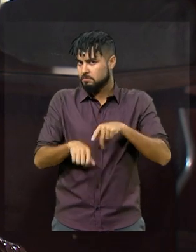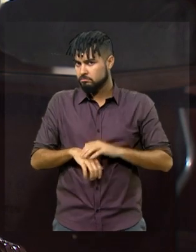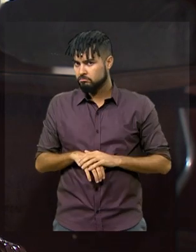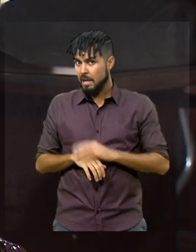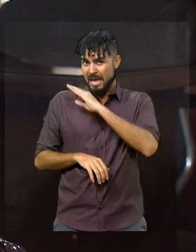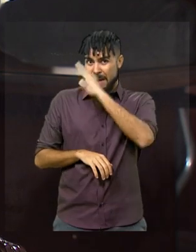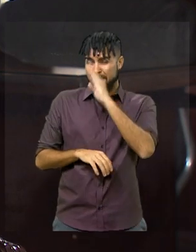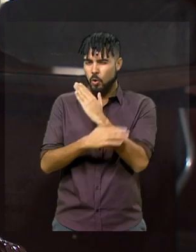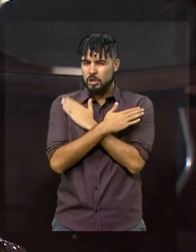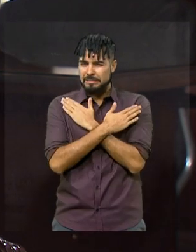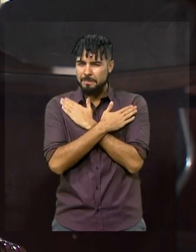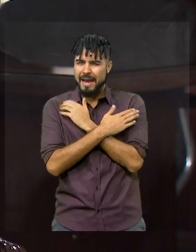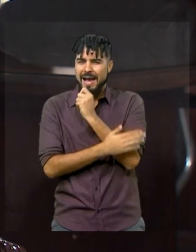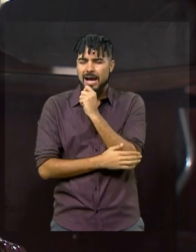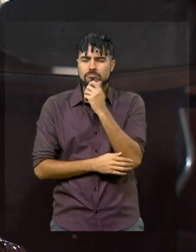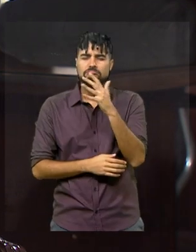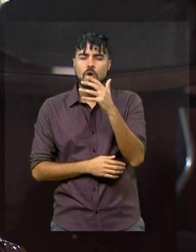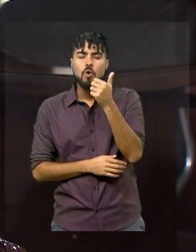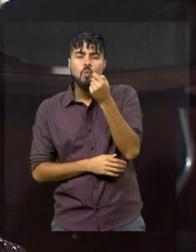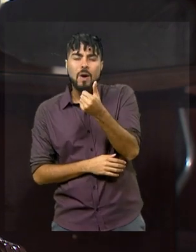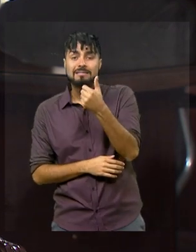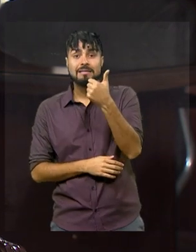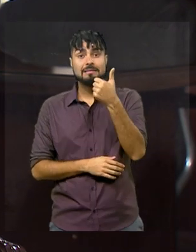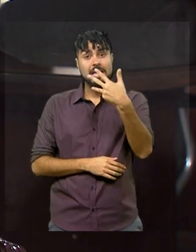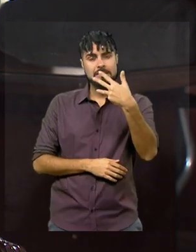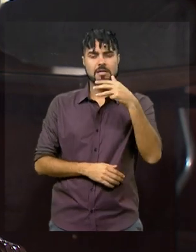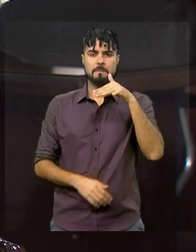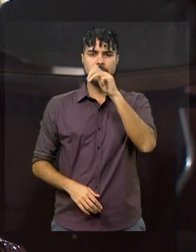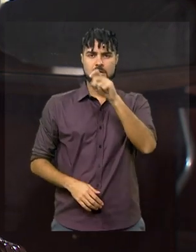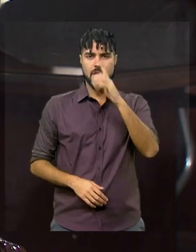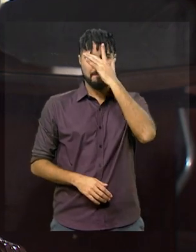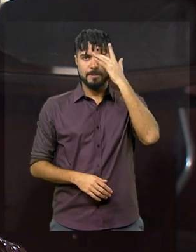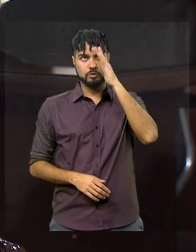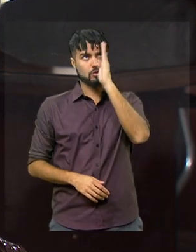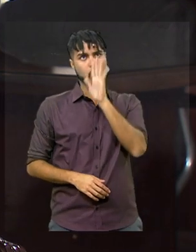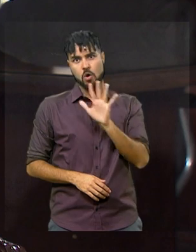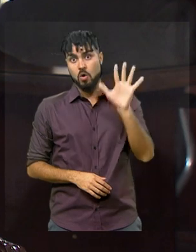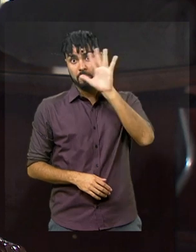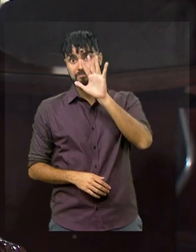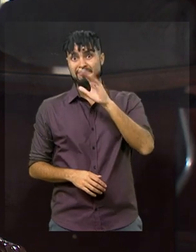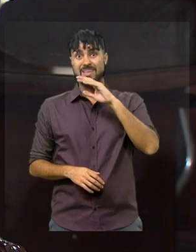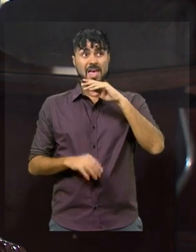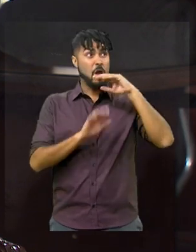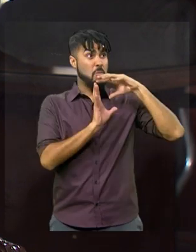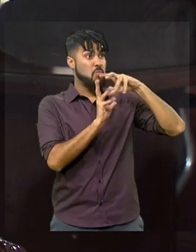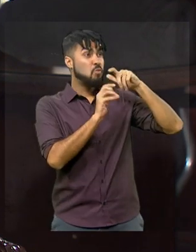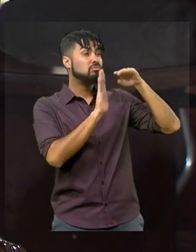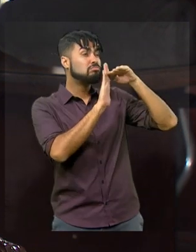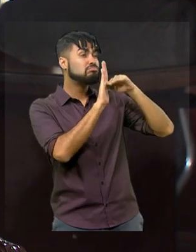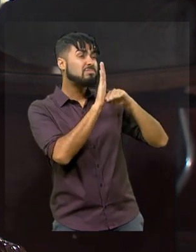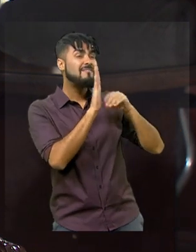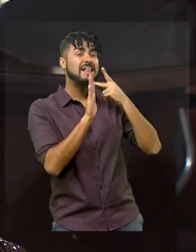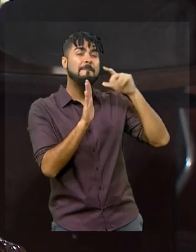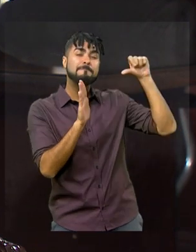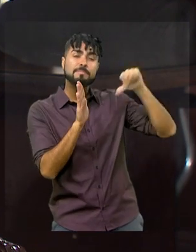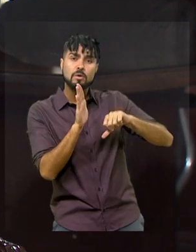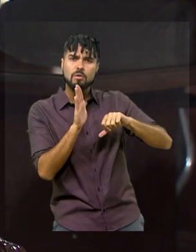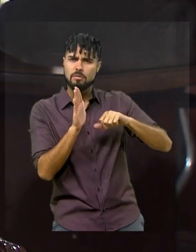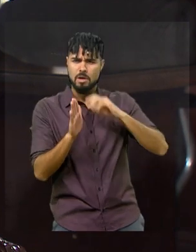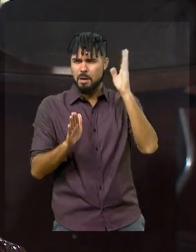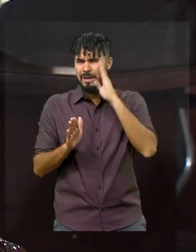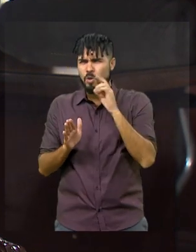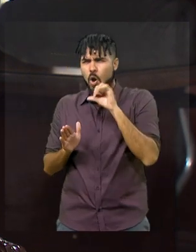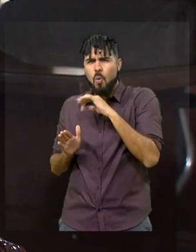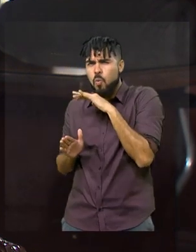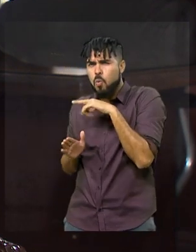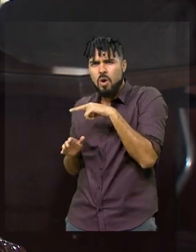Nós temos quase 13 milhões de desempregados. No ranking mundial, nós somos um dos piores países para se fazer negócio no